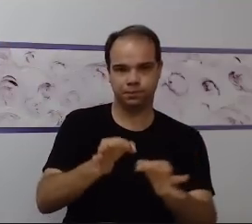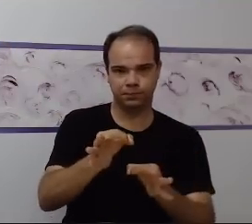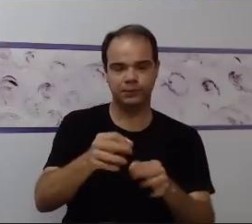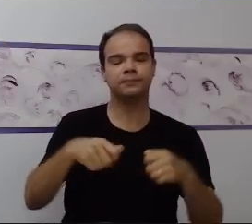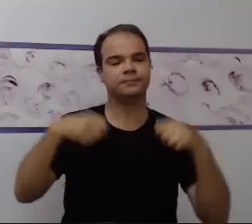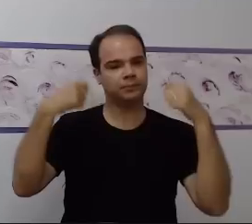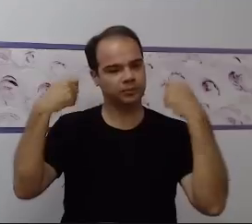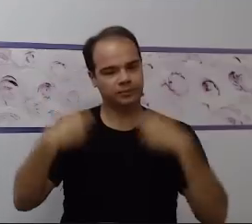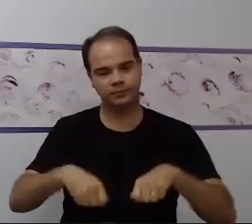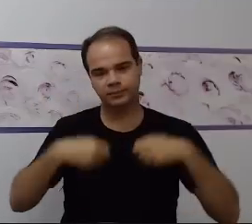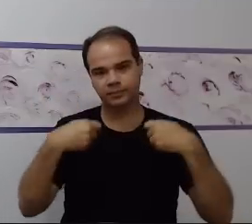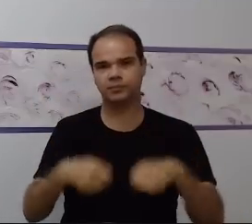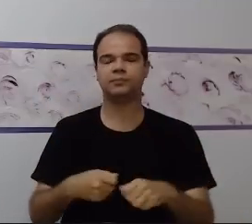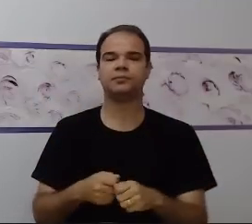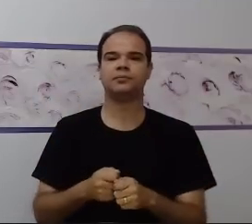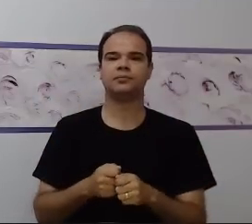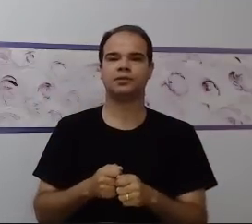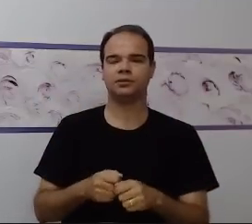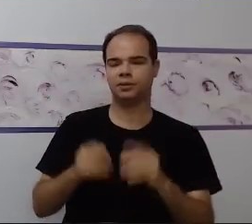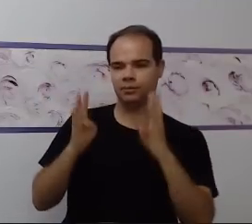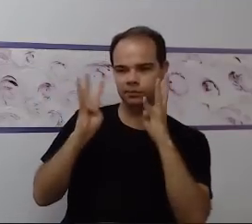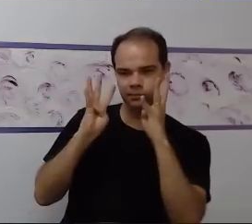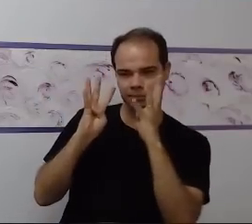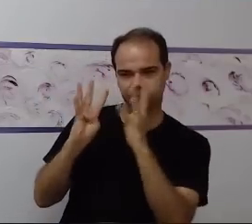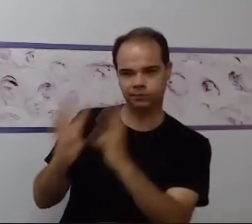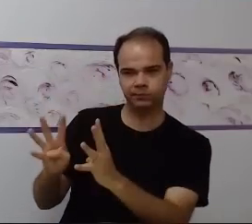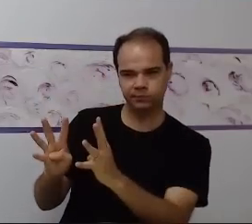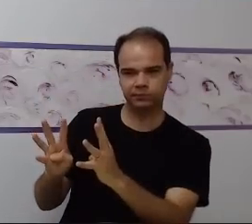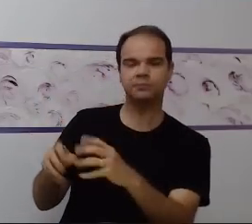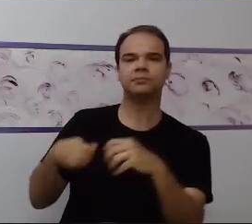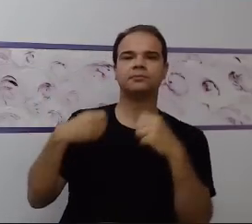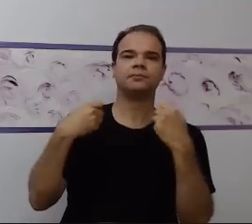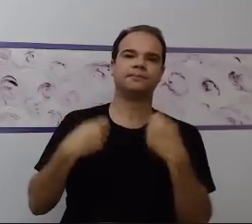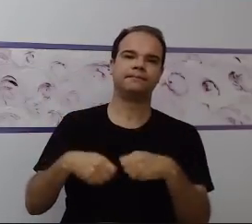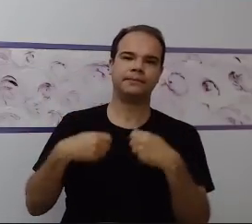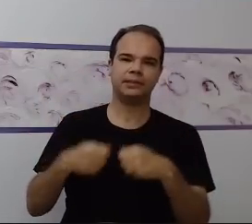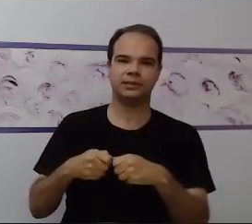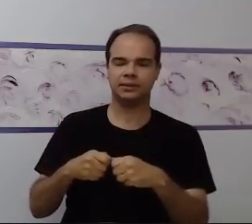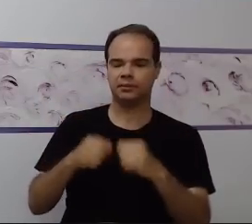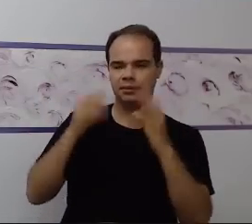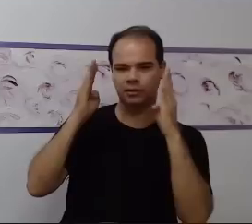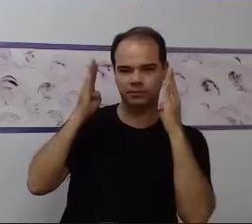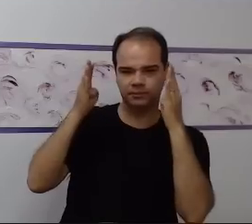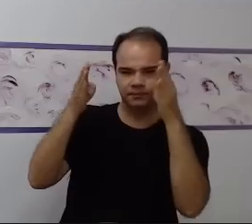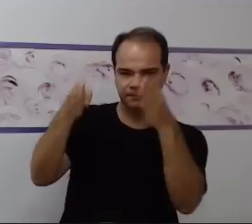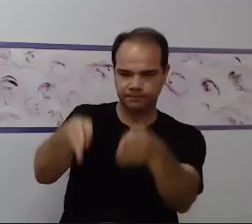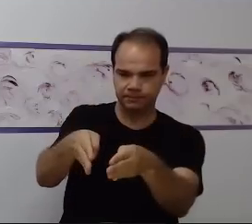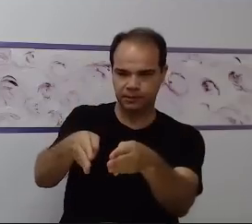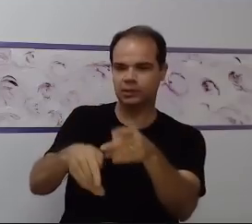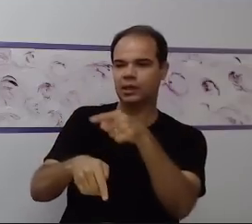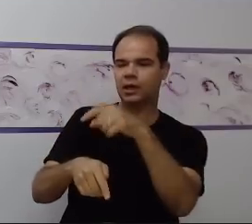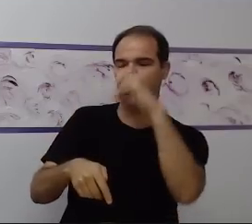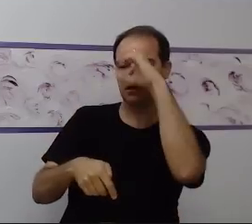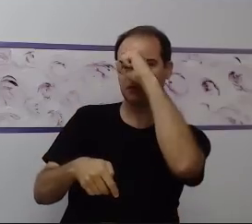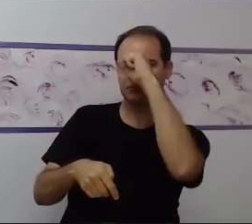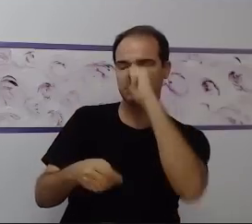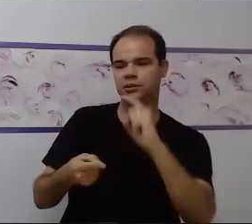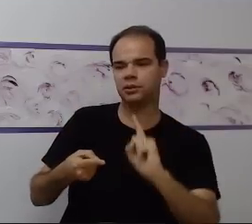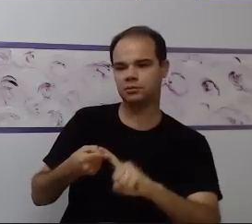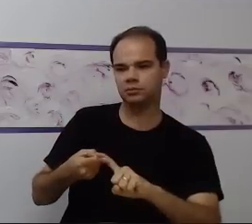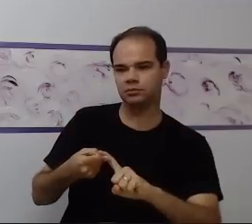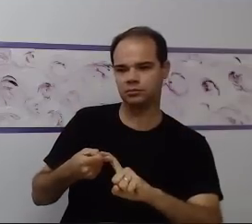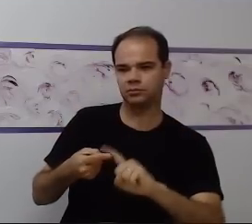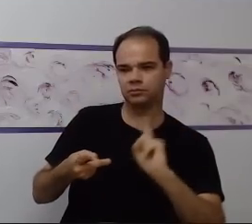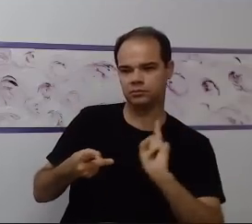fragmentado, ele precisa ser observado, ele precisa ser direcionado. Então, se eu não consigo me